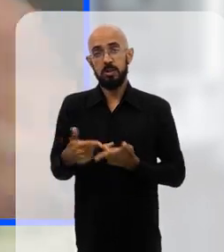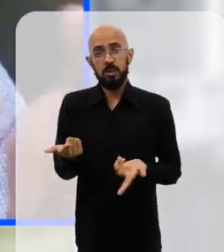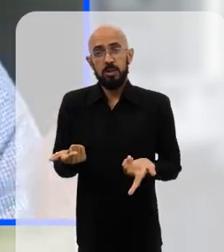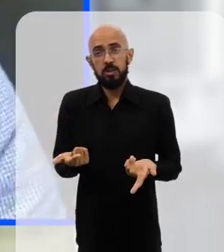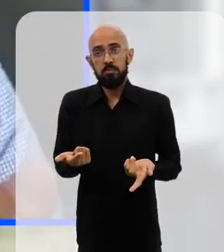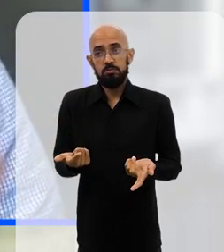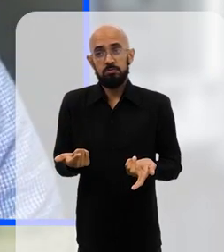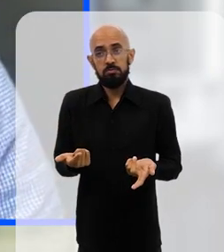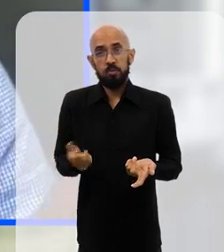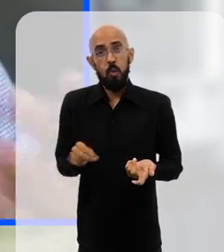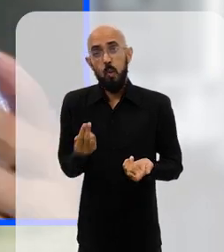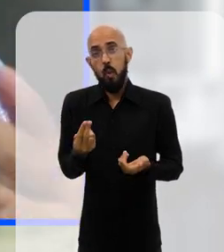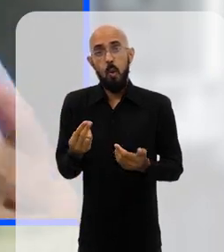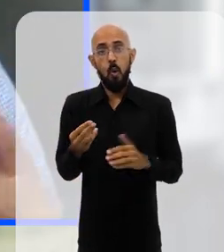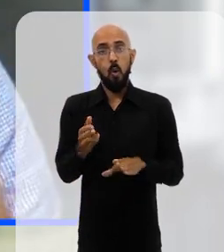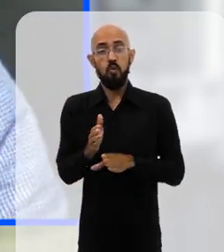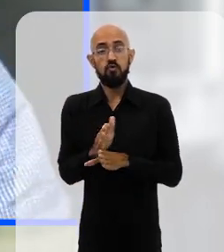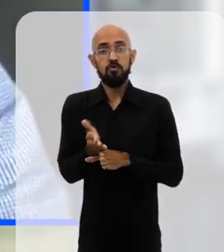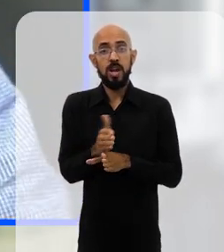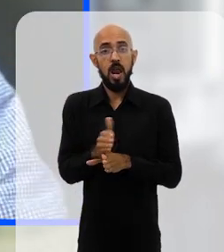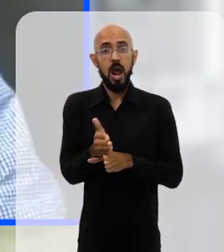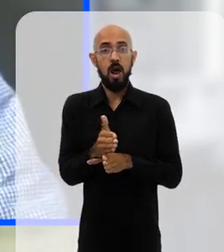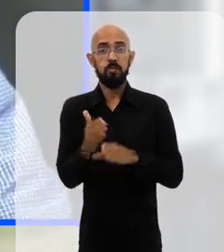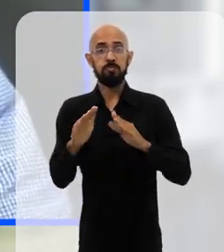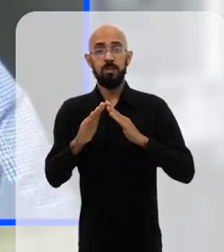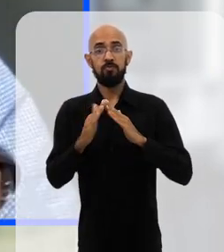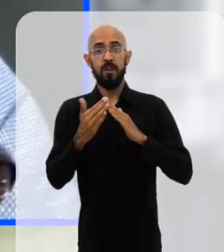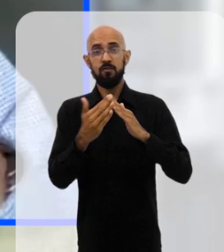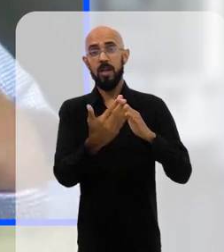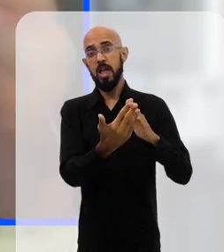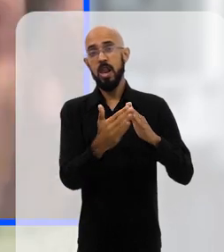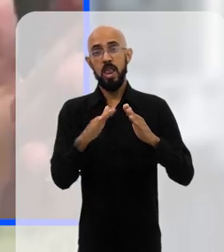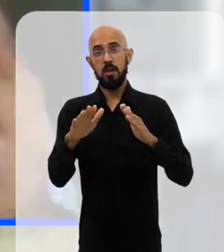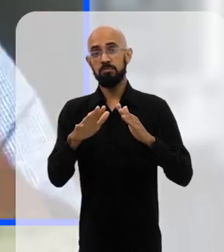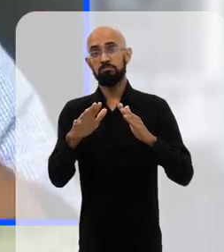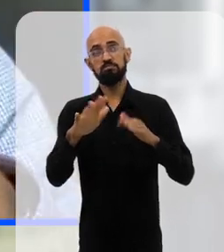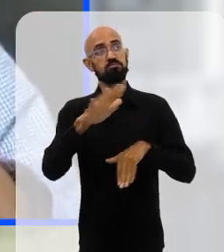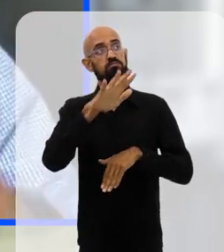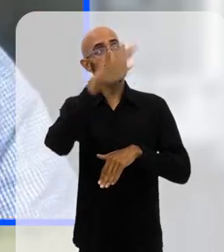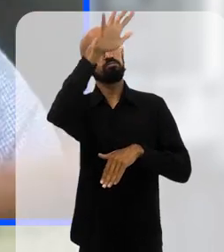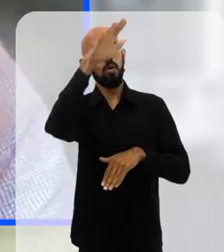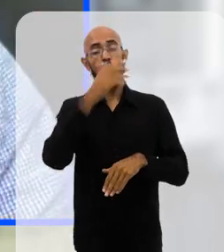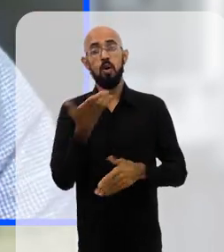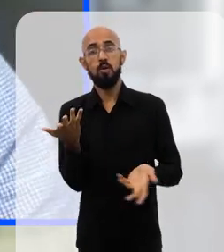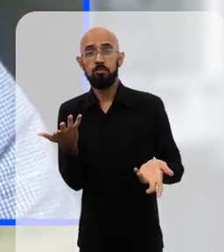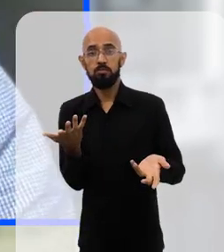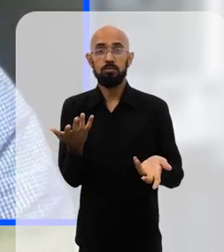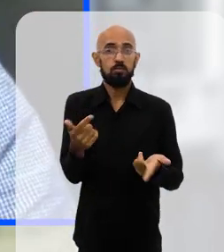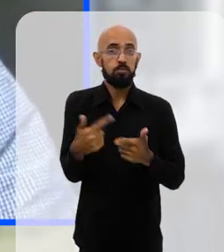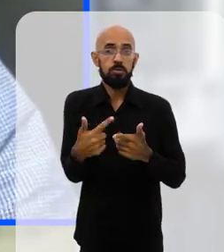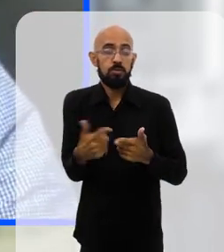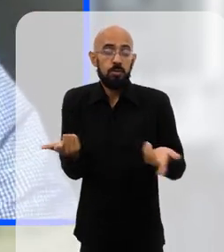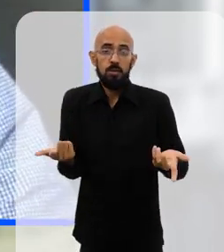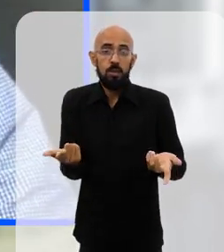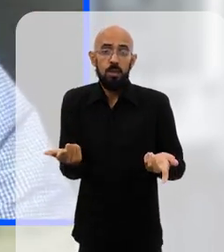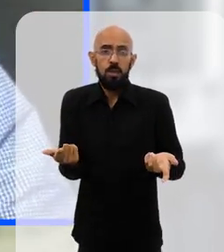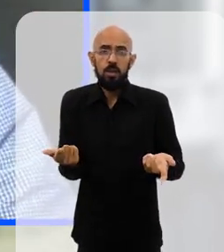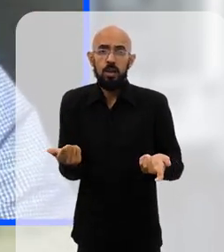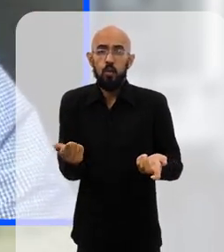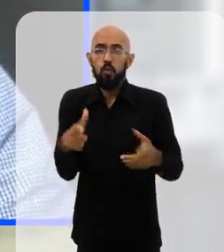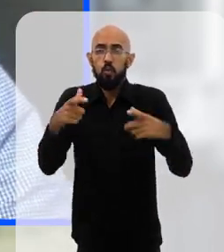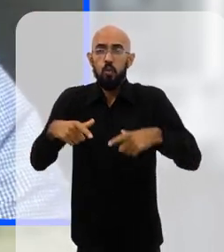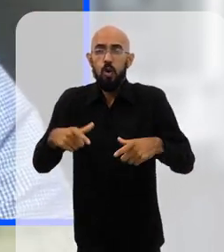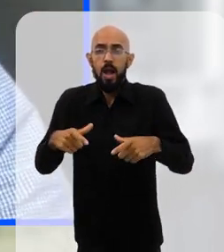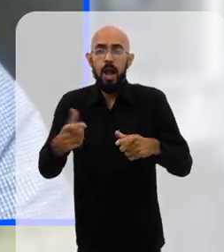vou morar em uma situação precária, ou eu vou morar, enfim, onde der, eu vou morar numa encosta, eu vou morar em uma